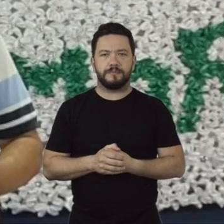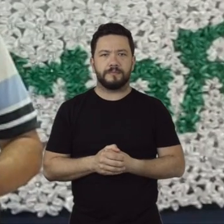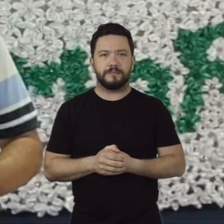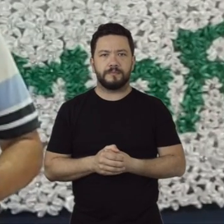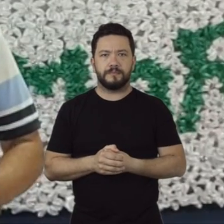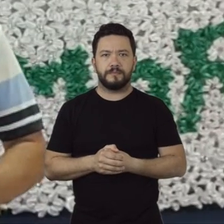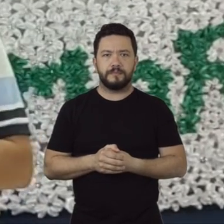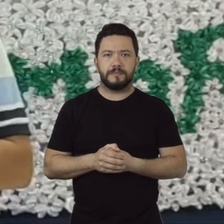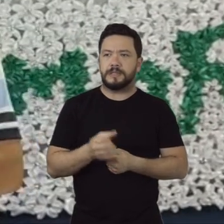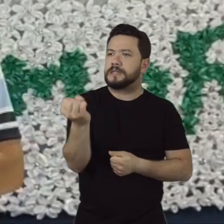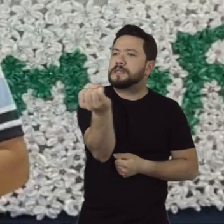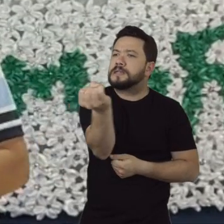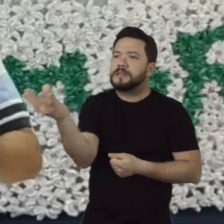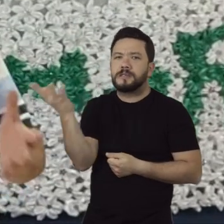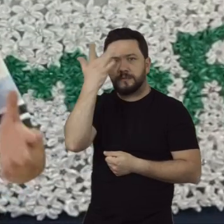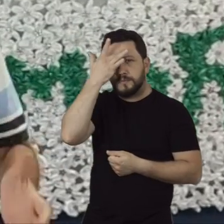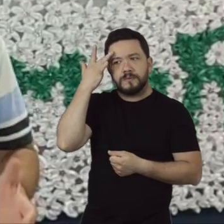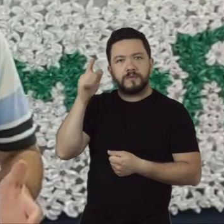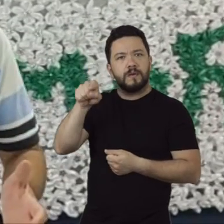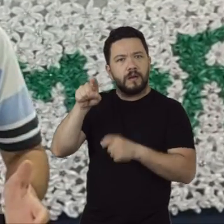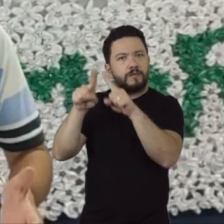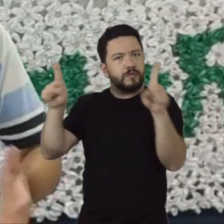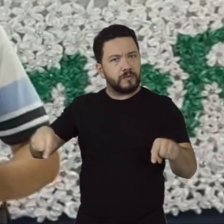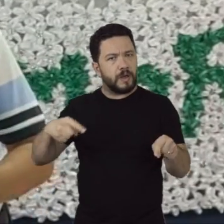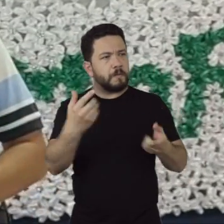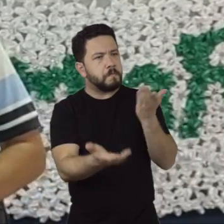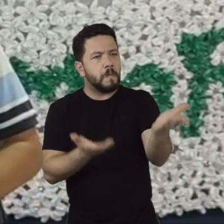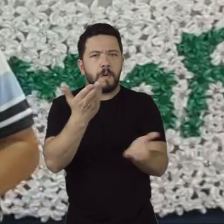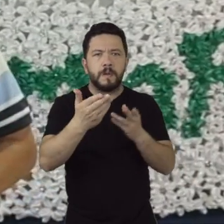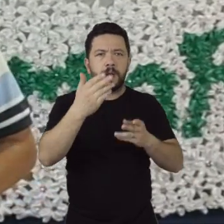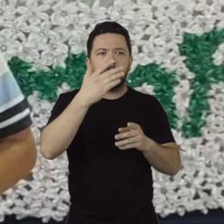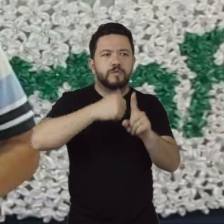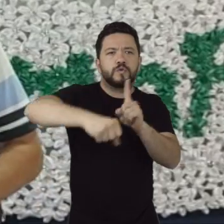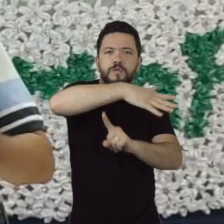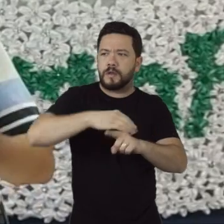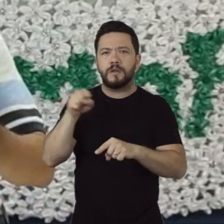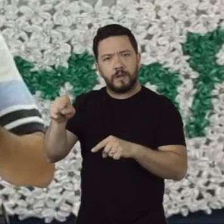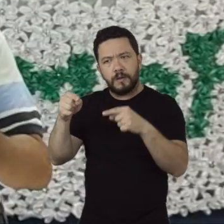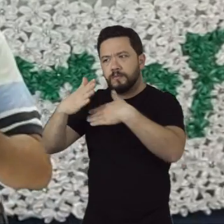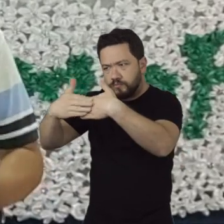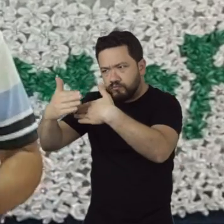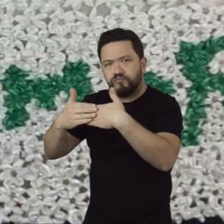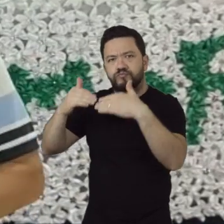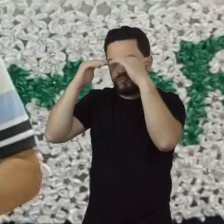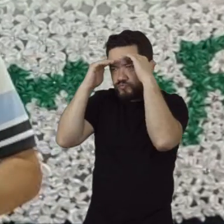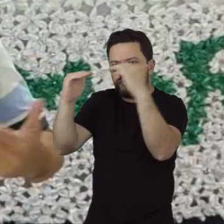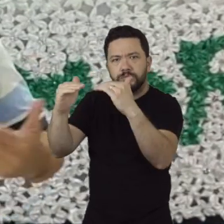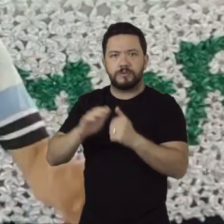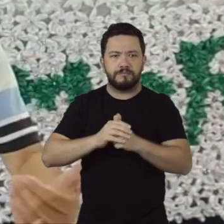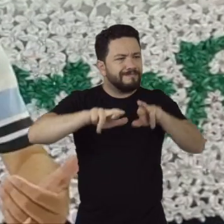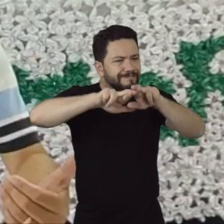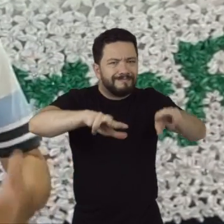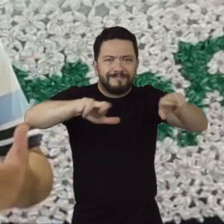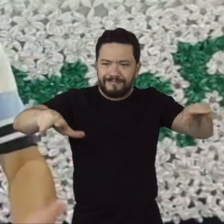que está sempre disposto a atender a população merece o nosso carinho, merece o nosso respeito. Em todas